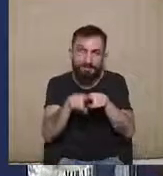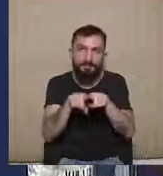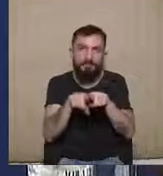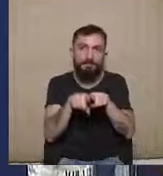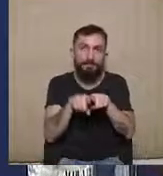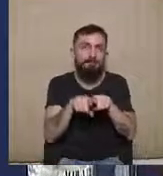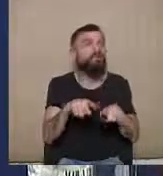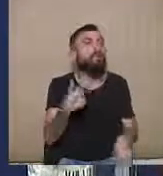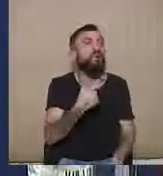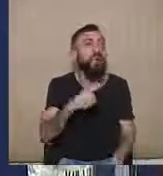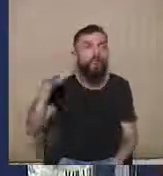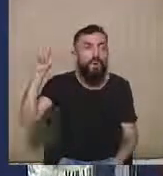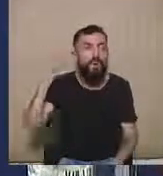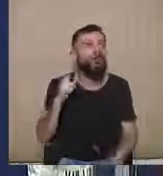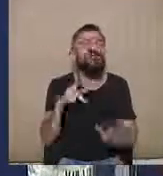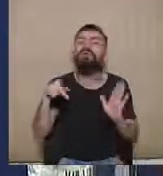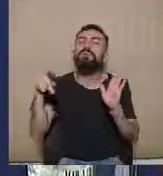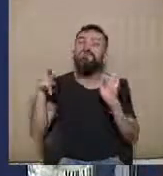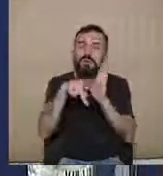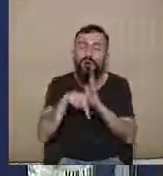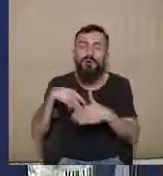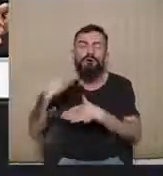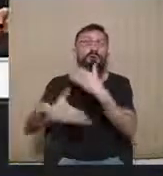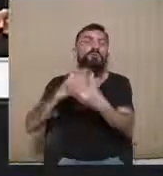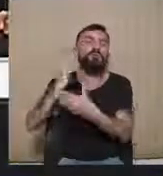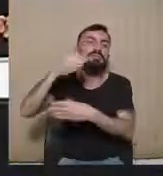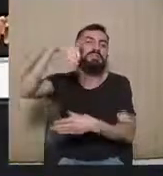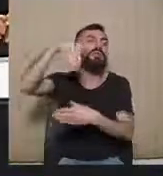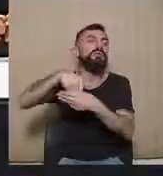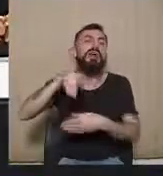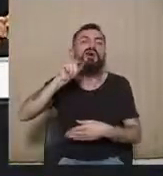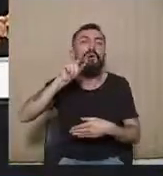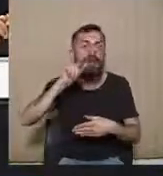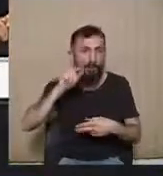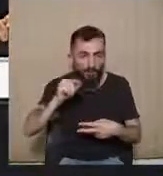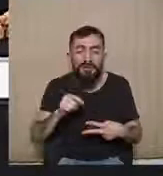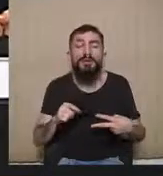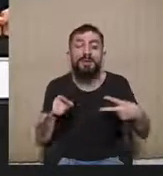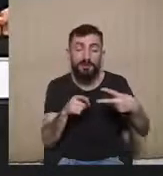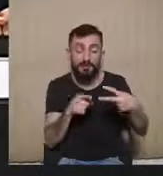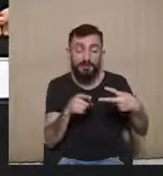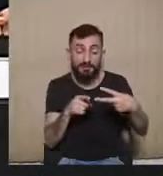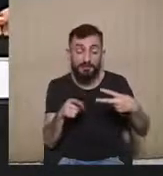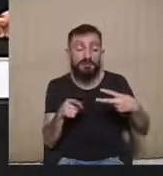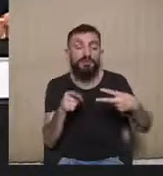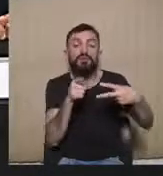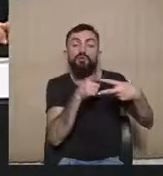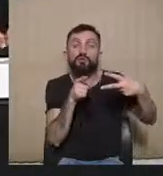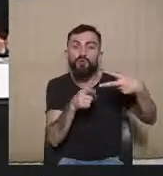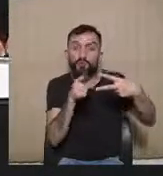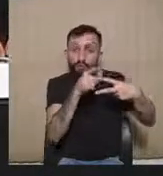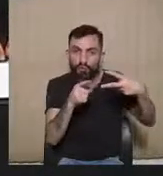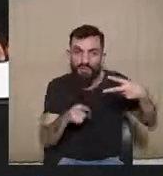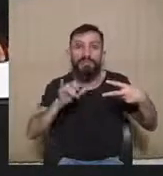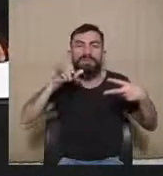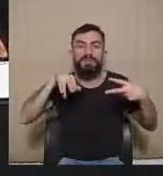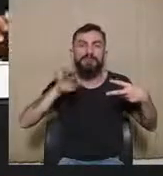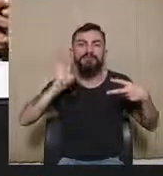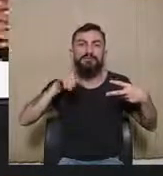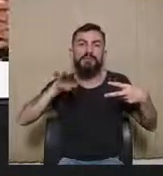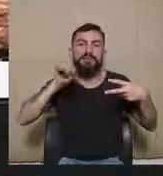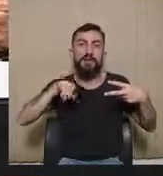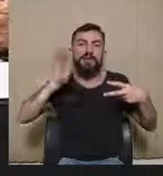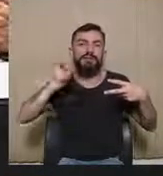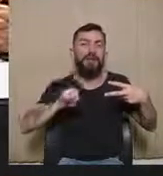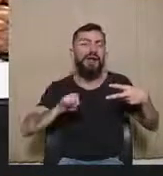traço muito característico das ações eleitorais, que é o princípio da informalidade e também da instrumentalidade das formas. Nós